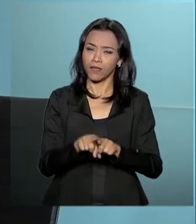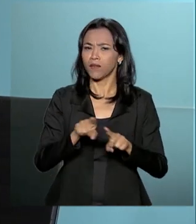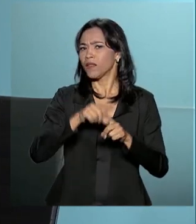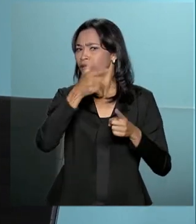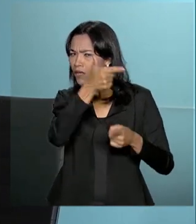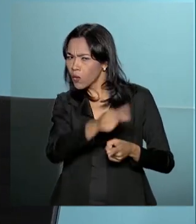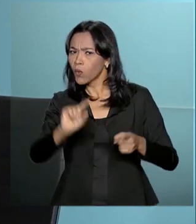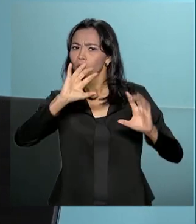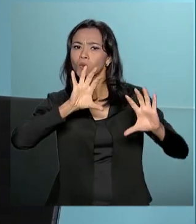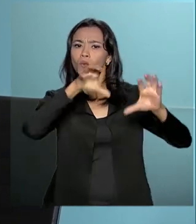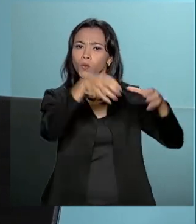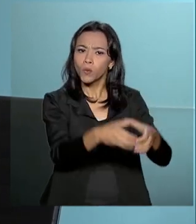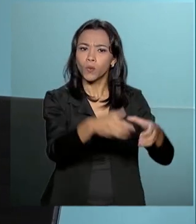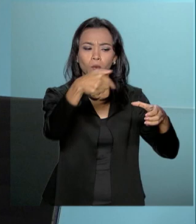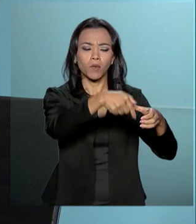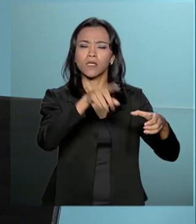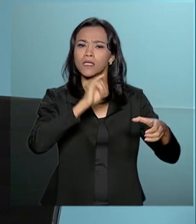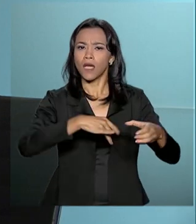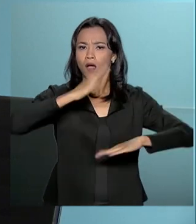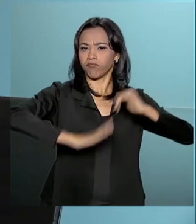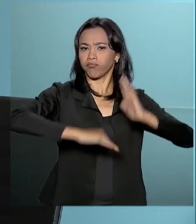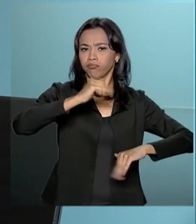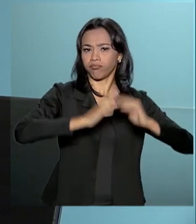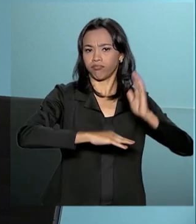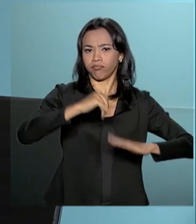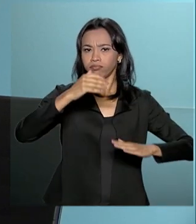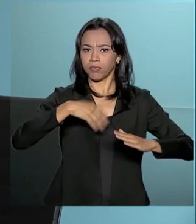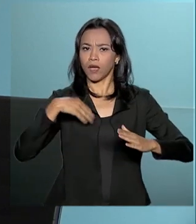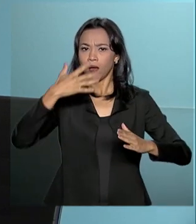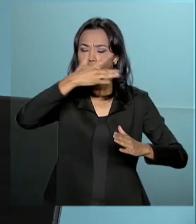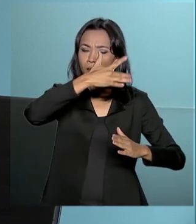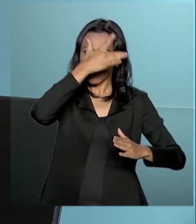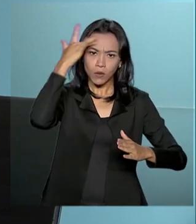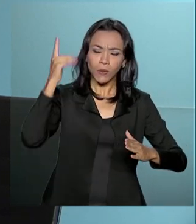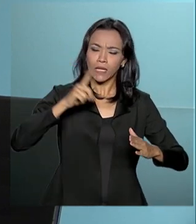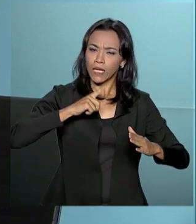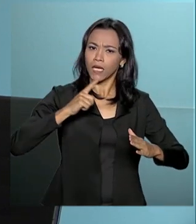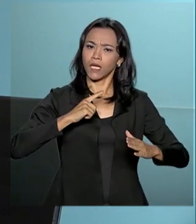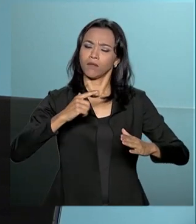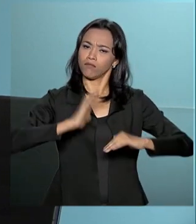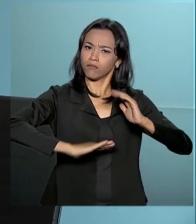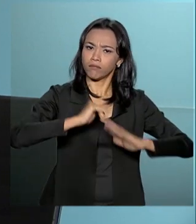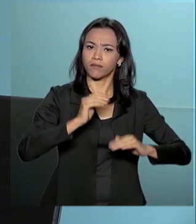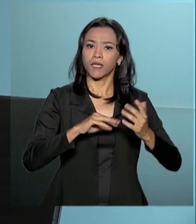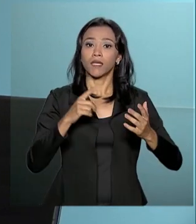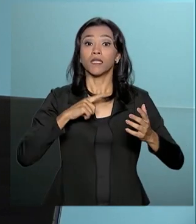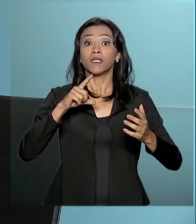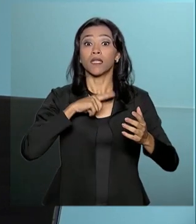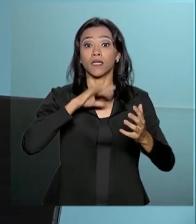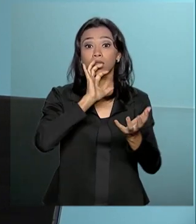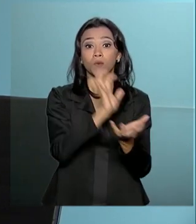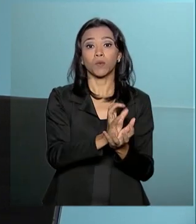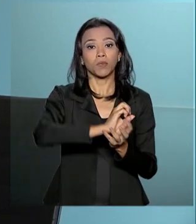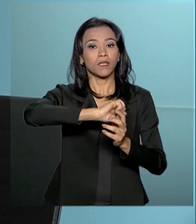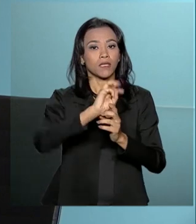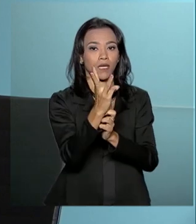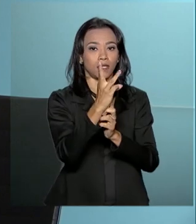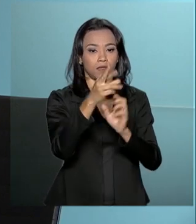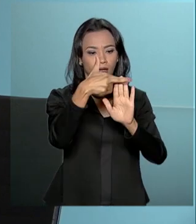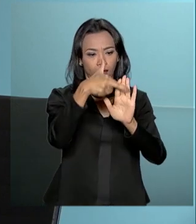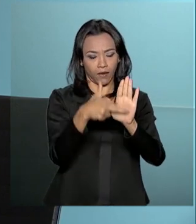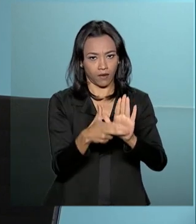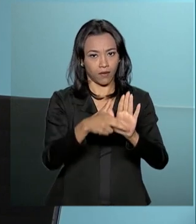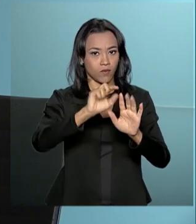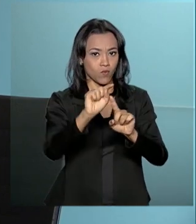temos outro bloco que é da parte da competência dessas pessoas. Então, nós estamos dividindo normalmente em três critérios. Um critério que